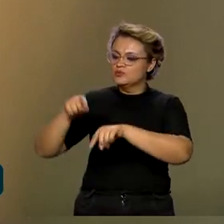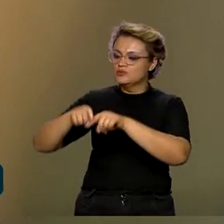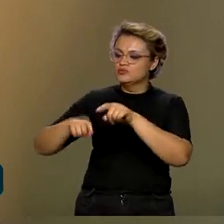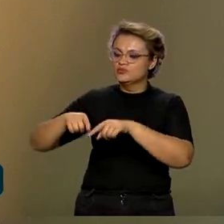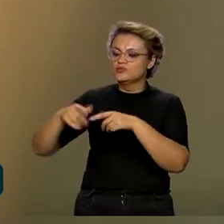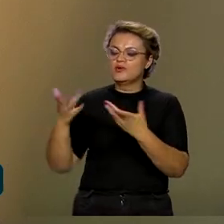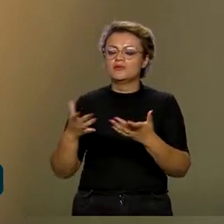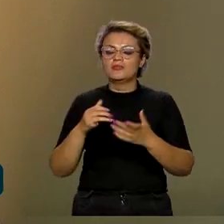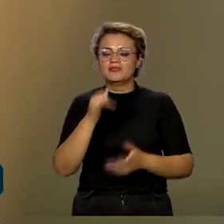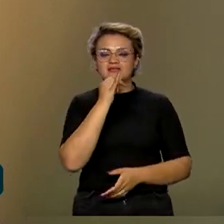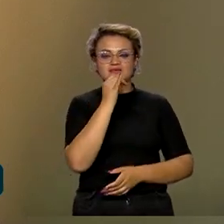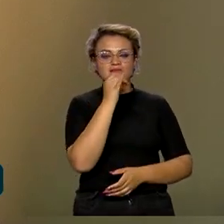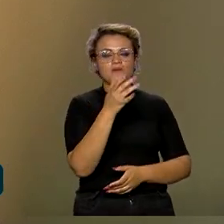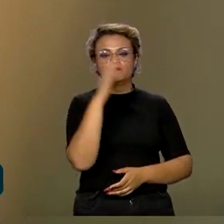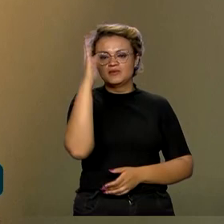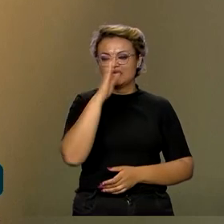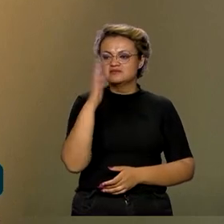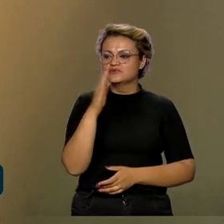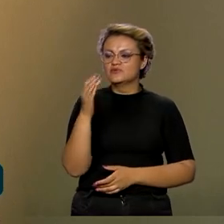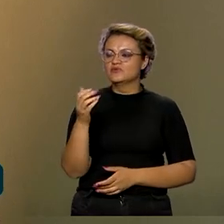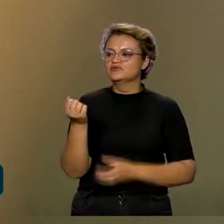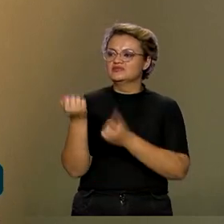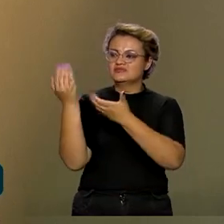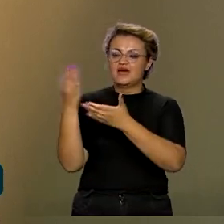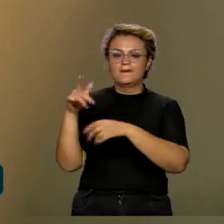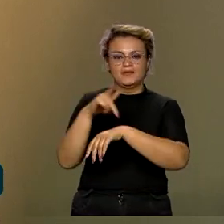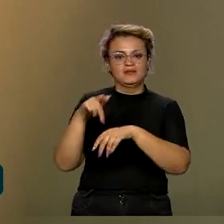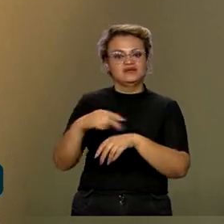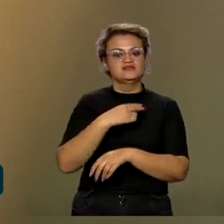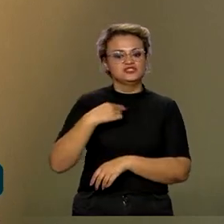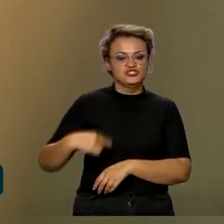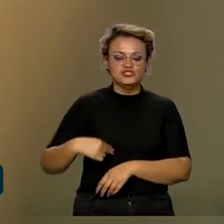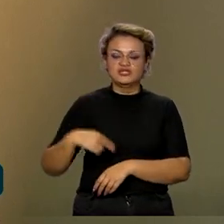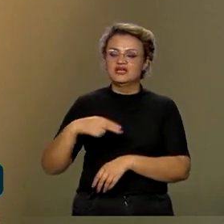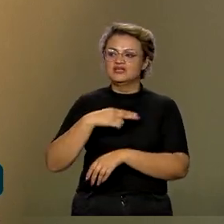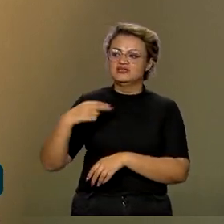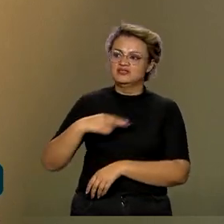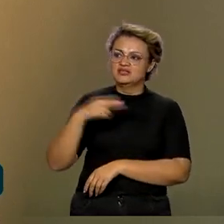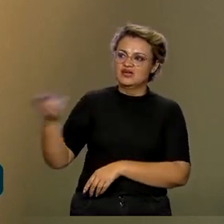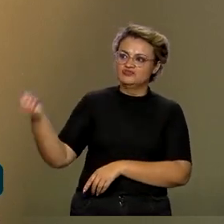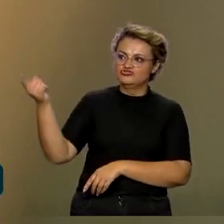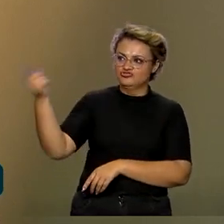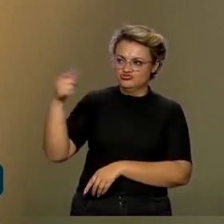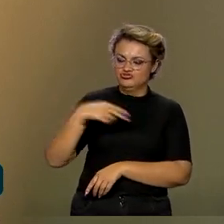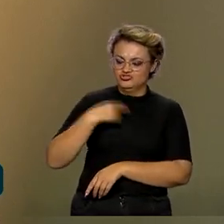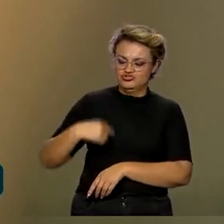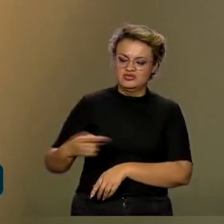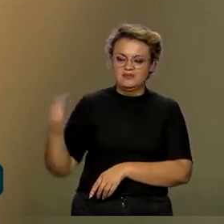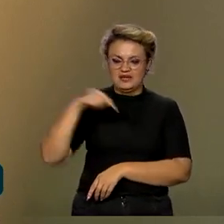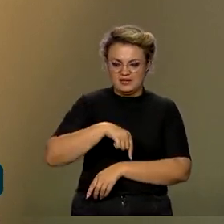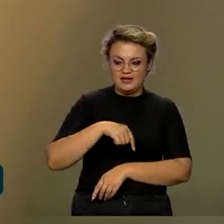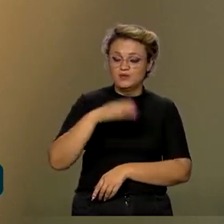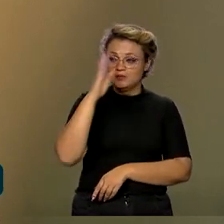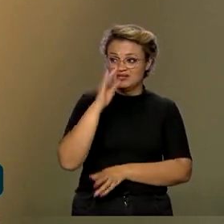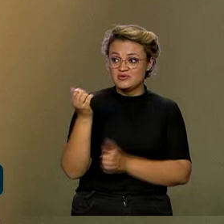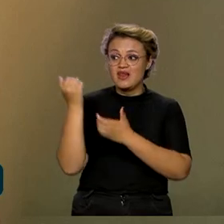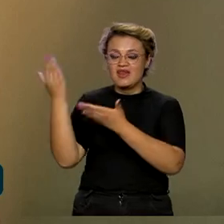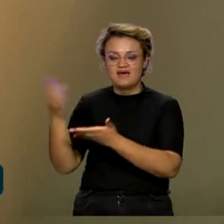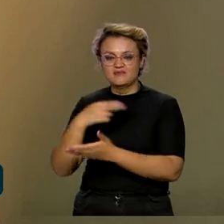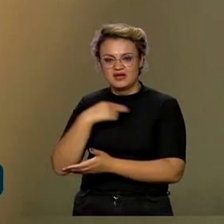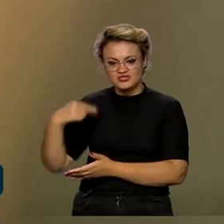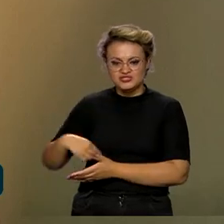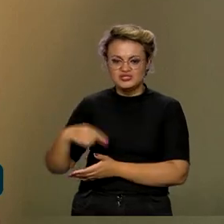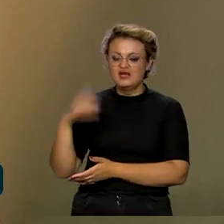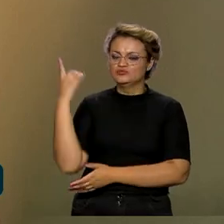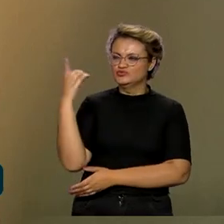Então, no caso, por exemplo, o Brasil vai exportar para a China e vai importar da China também. Então, quando o Brasil exporta para a China, ele exporta